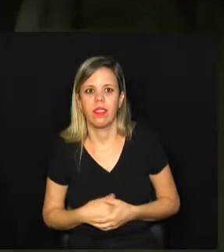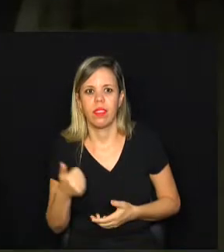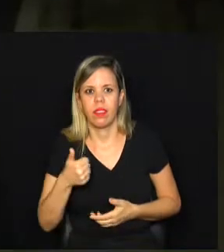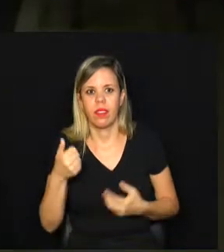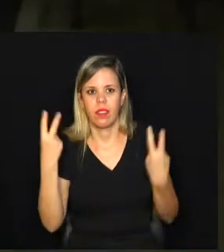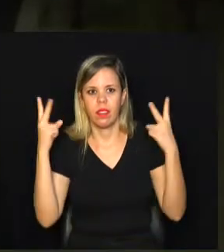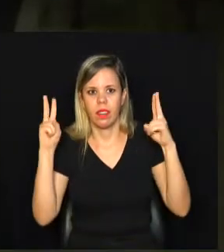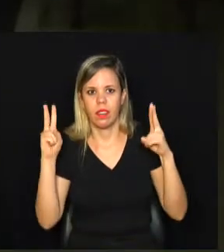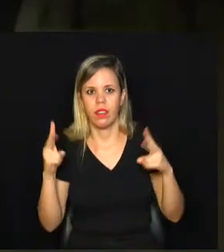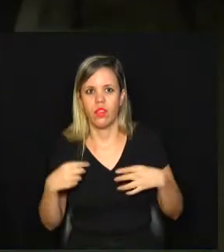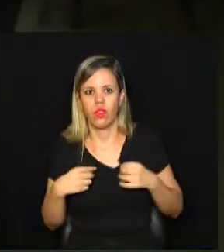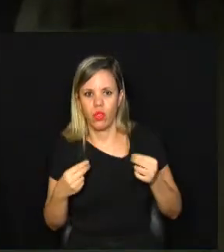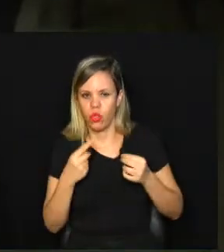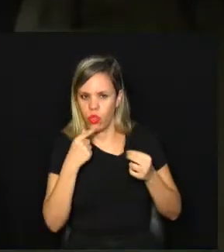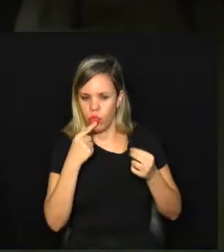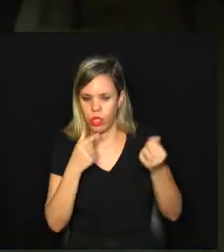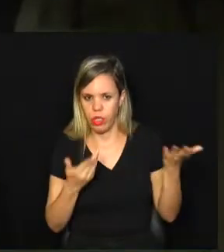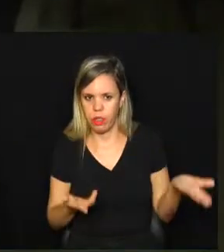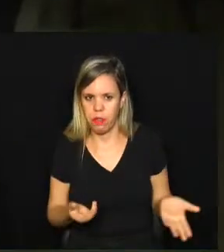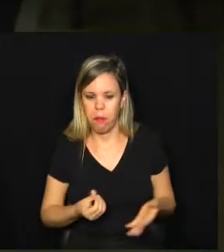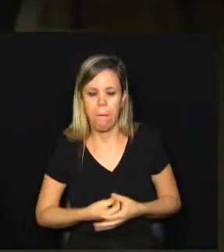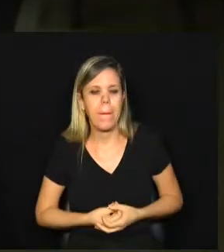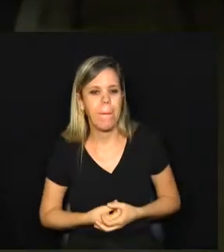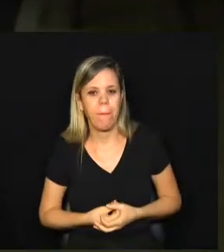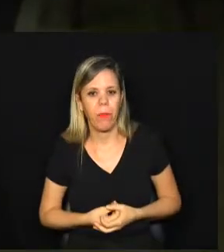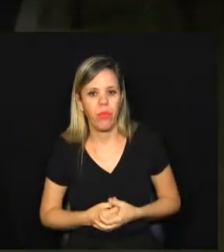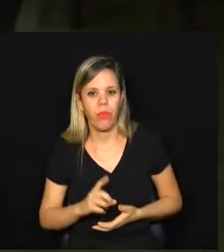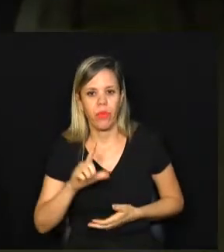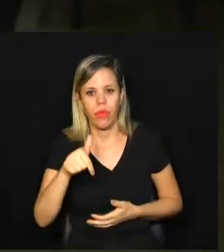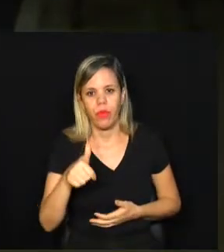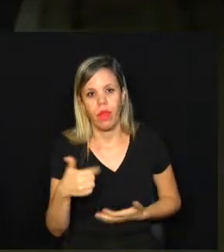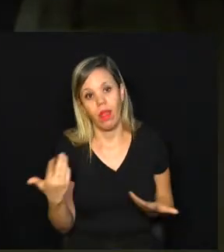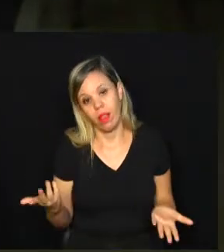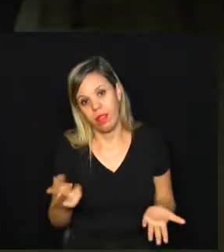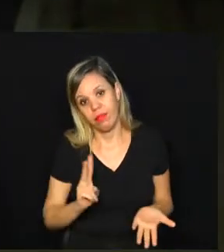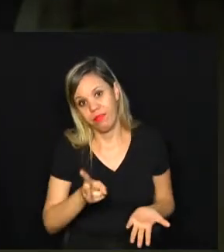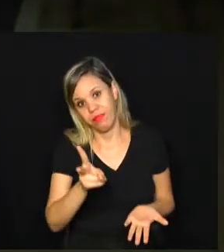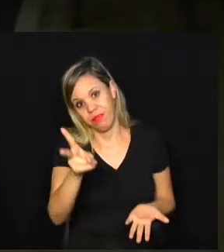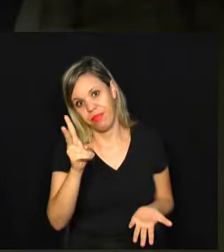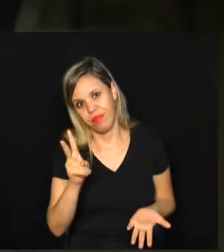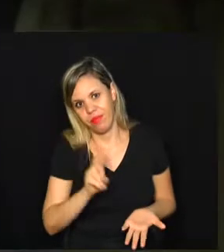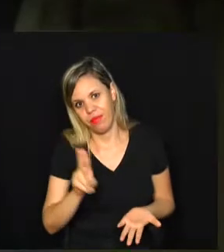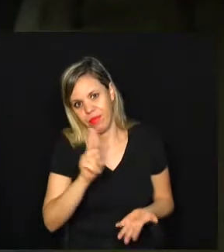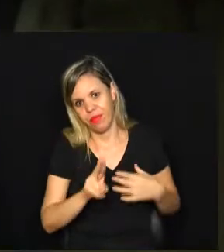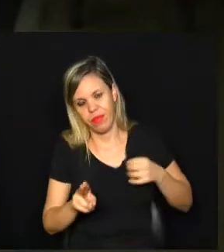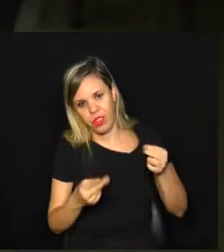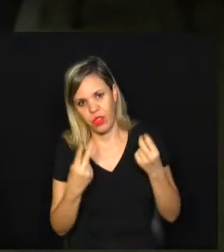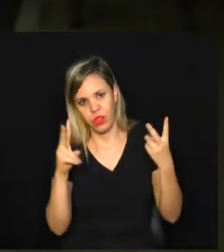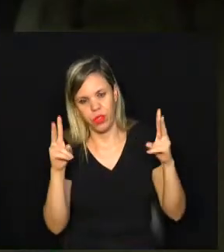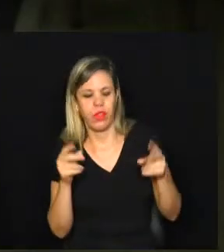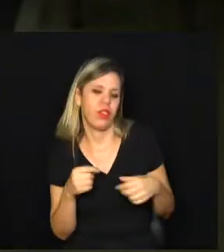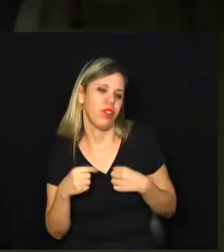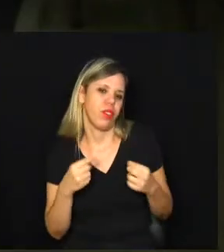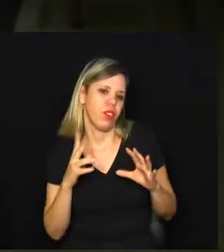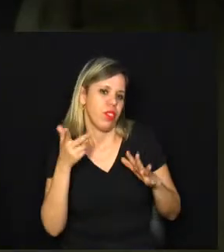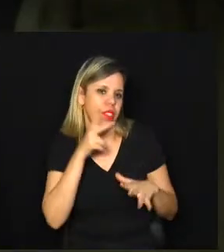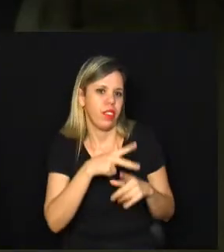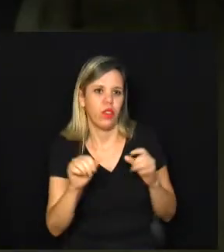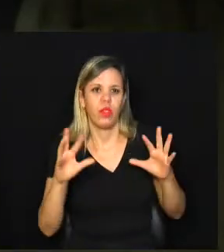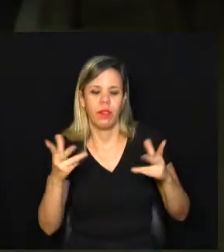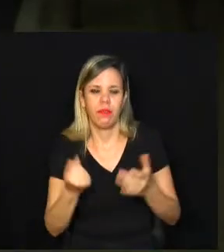vitória foi com a camisa vermelha. Aí eu depois disso falei, agora em diante eu só posso correr com a camisa vermelha que eu vou ganhar todas, né?